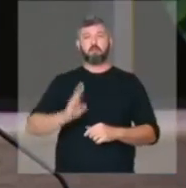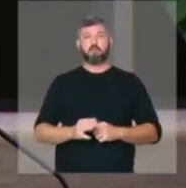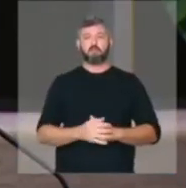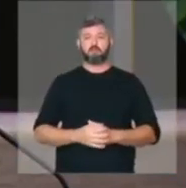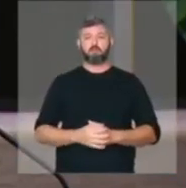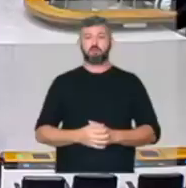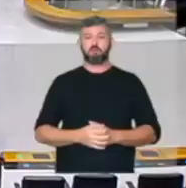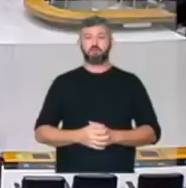Obrigado, deputado.